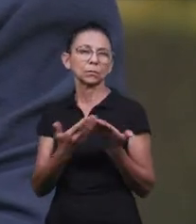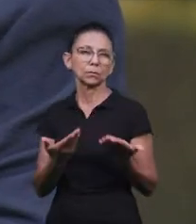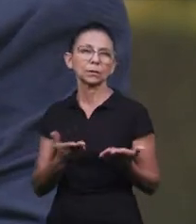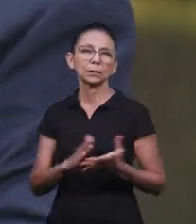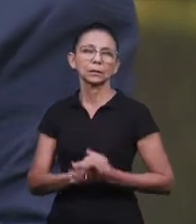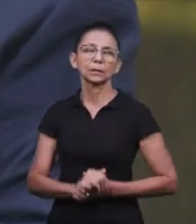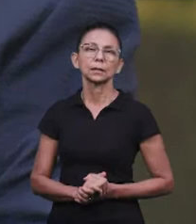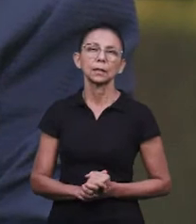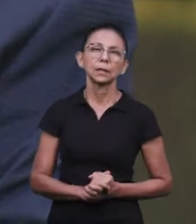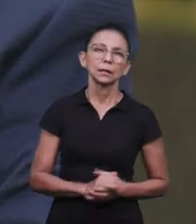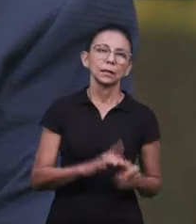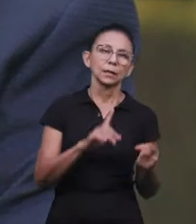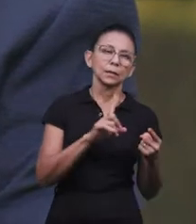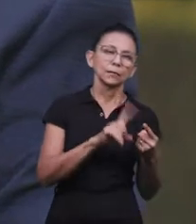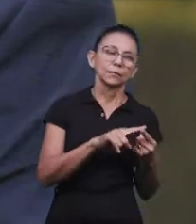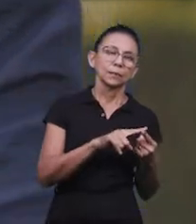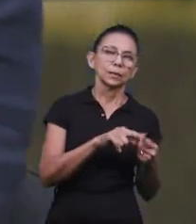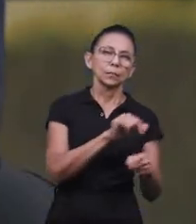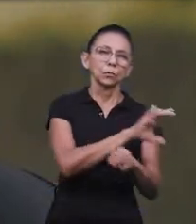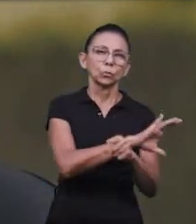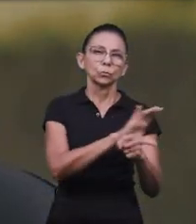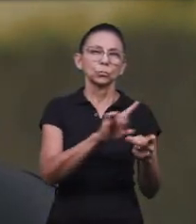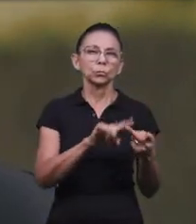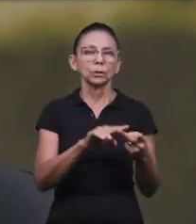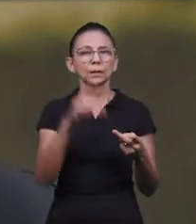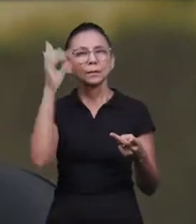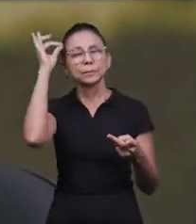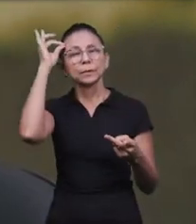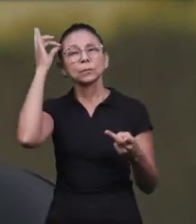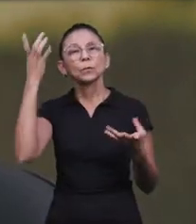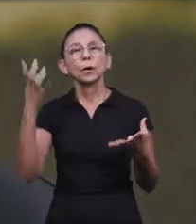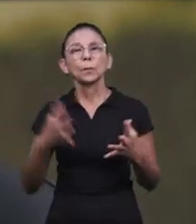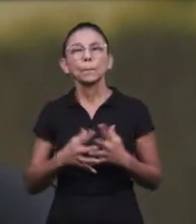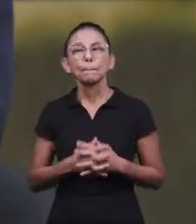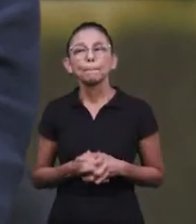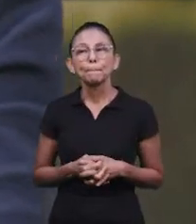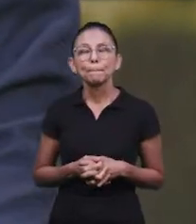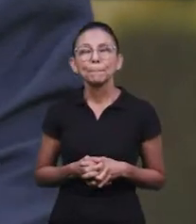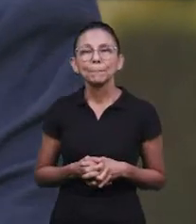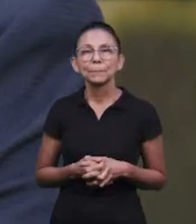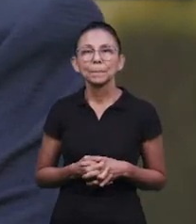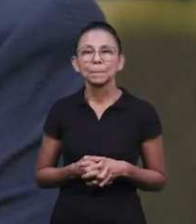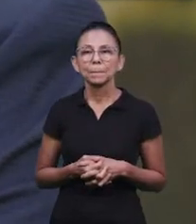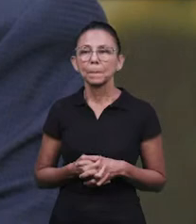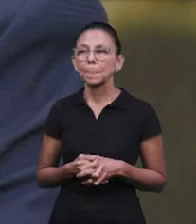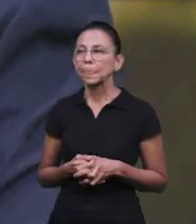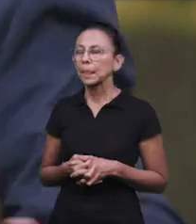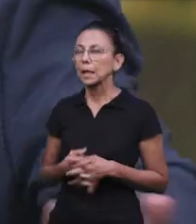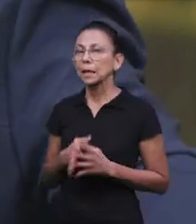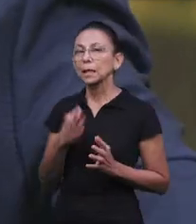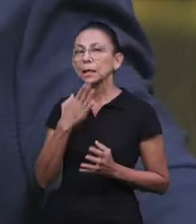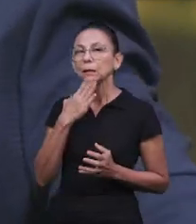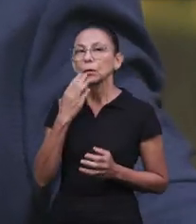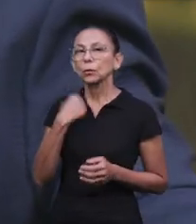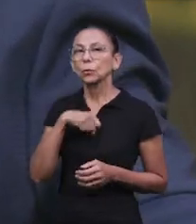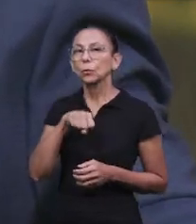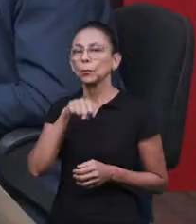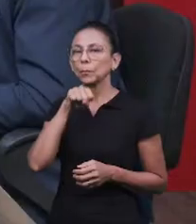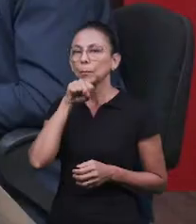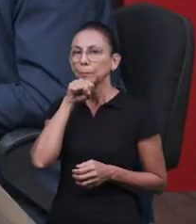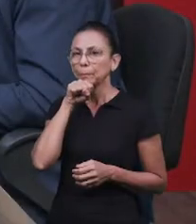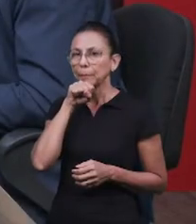uma coisa que é espiritual e uma coisa que é normativa. E o pai? Luiz Eugênio já